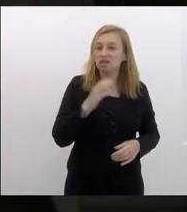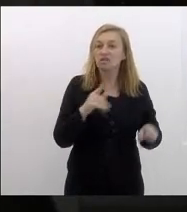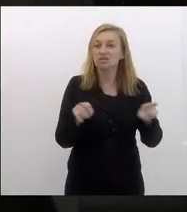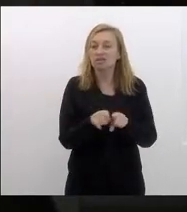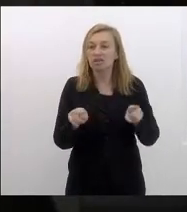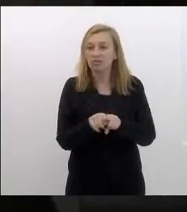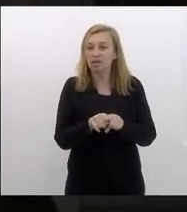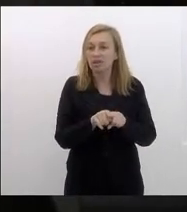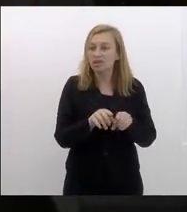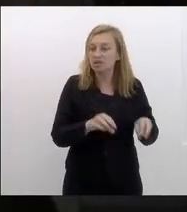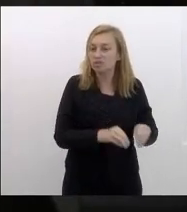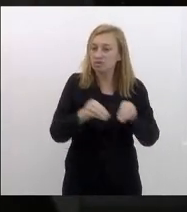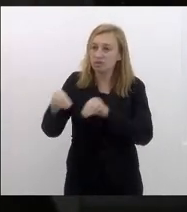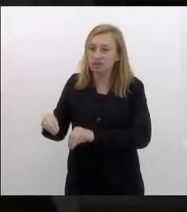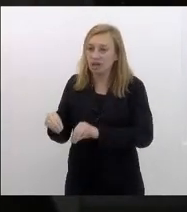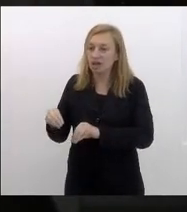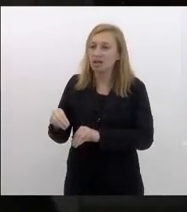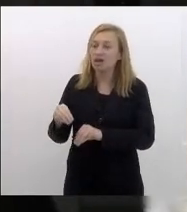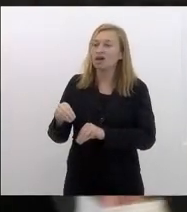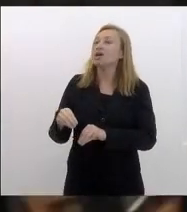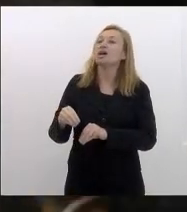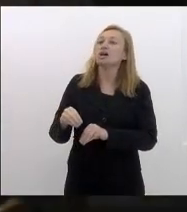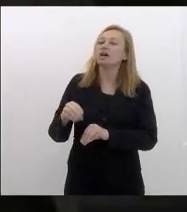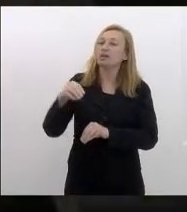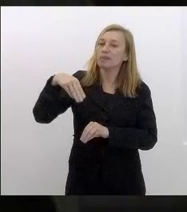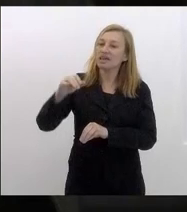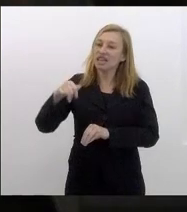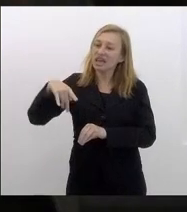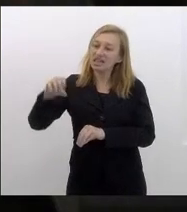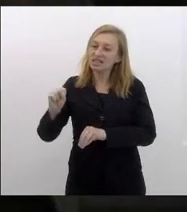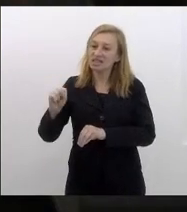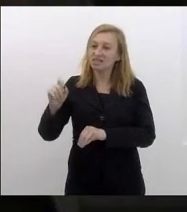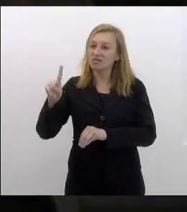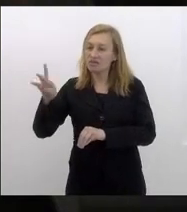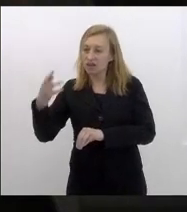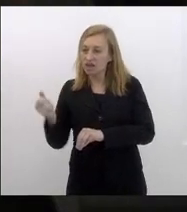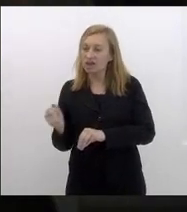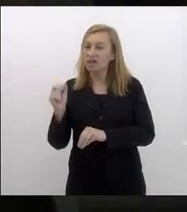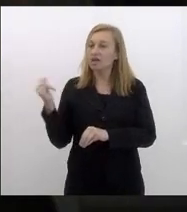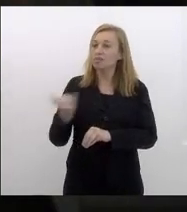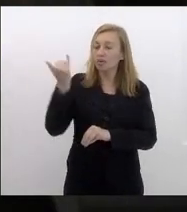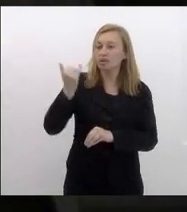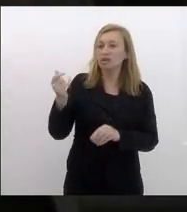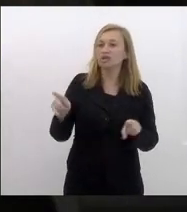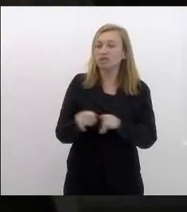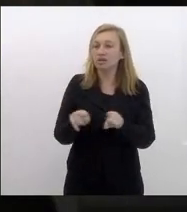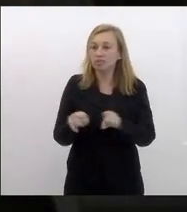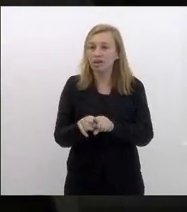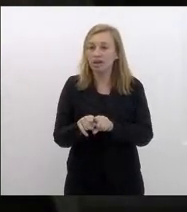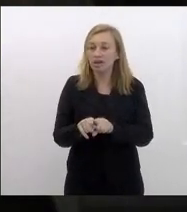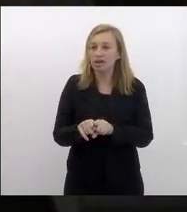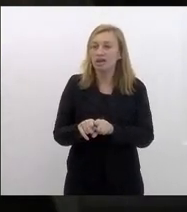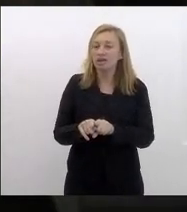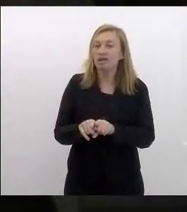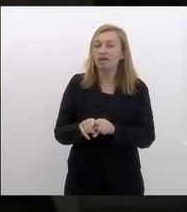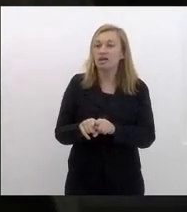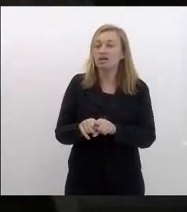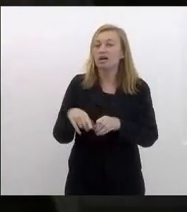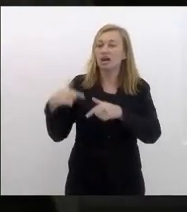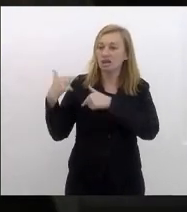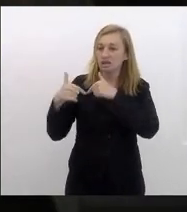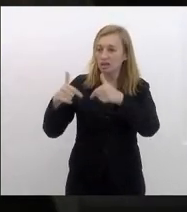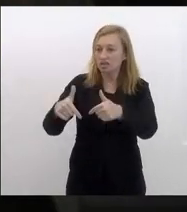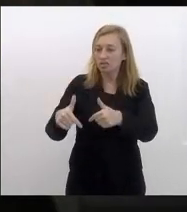levarmos o Menezes Vieira para este CIEP outrora ocupado pelo Pedro II porque é muito importante também garantir ao Menezes Vieira que educandário tradicional